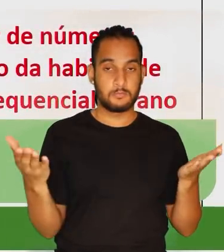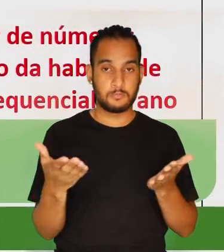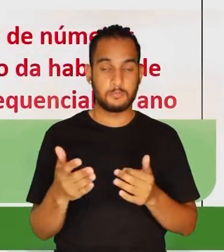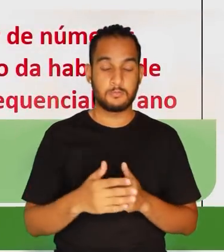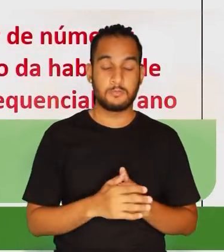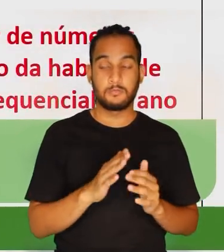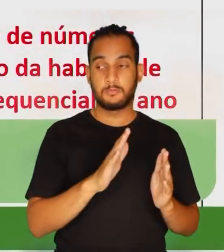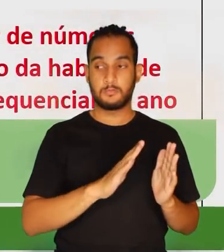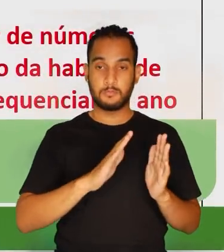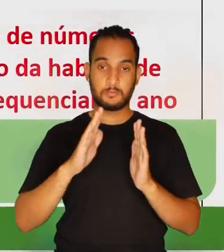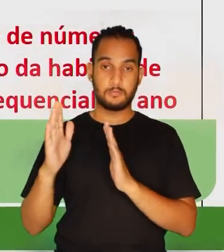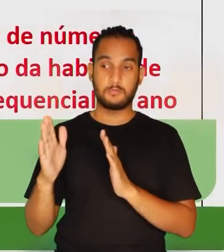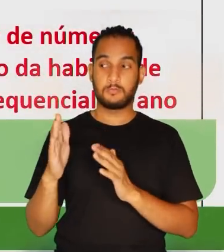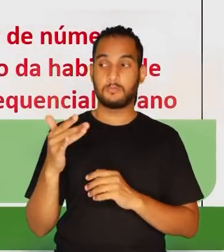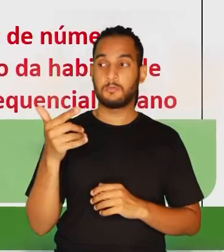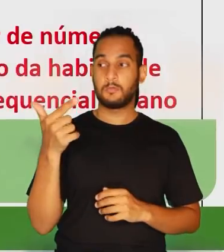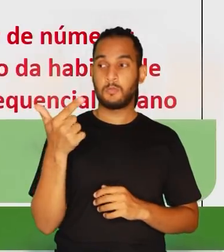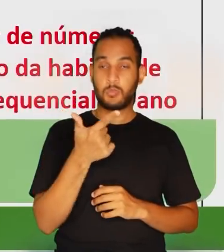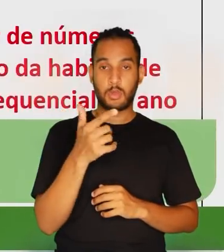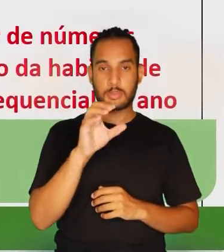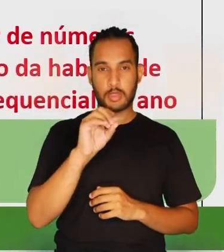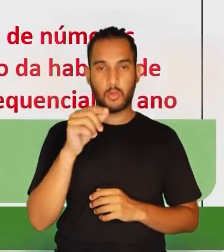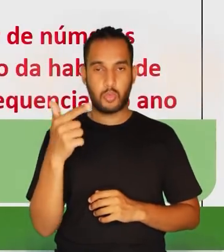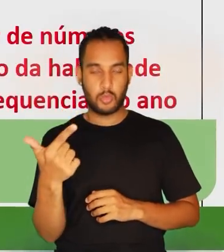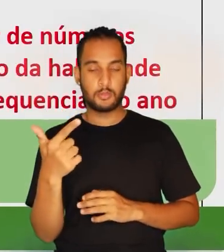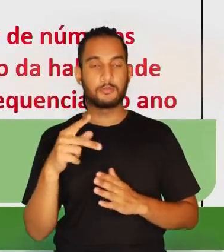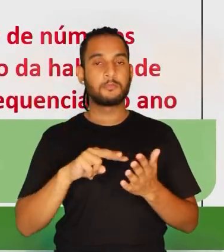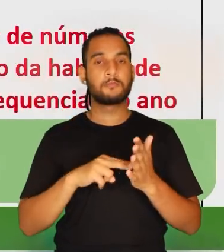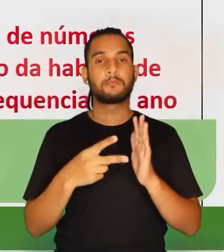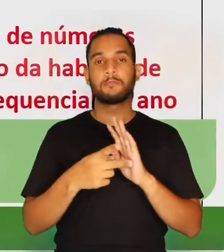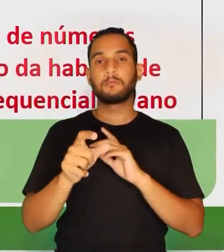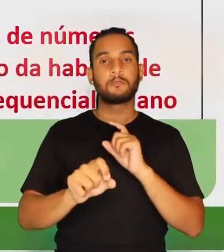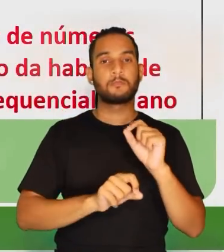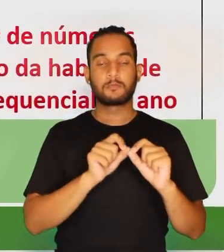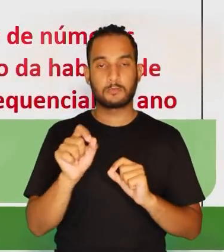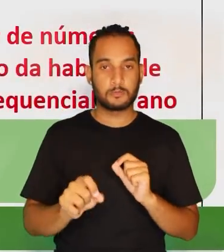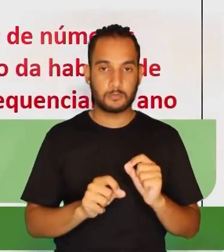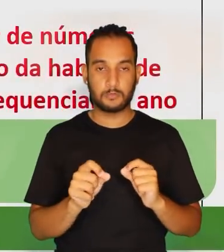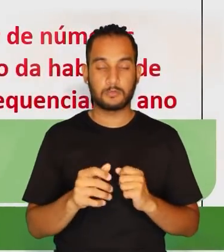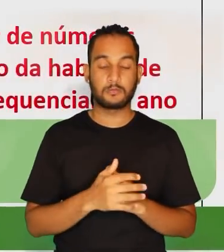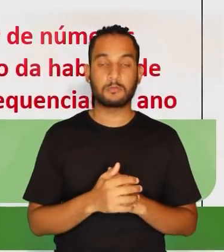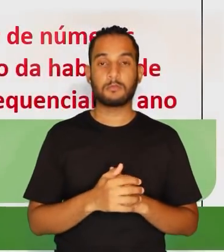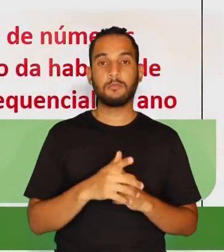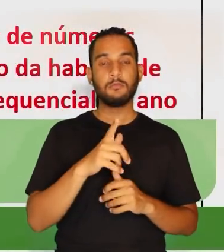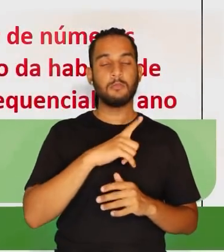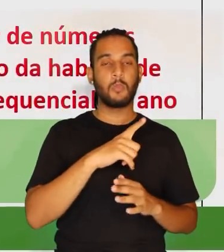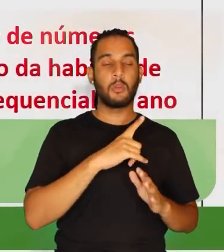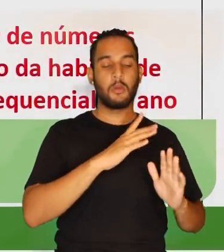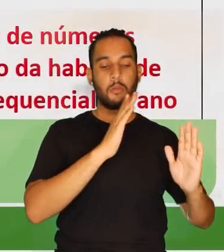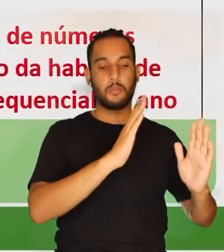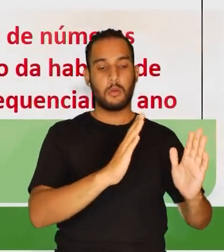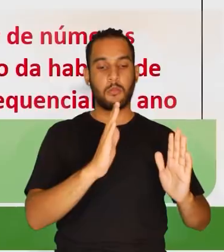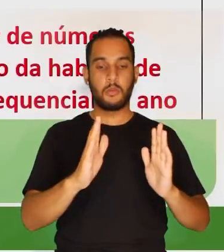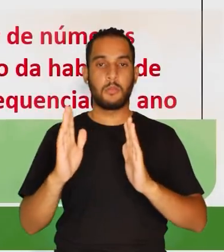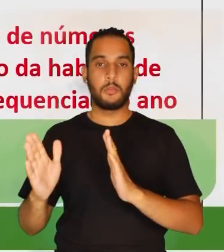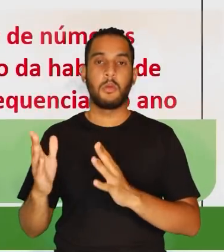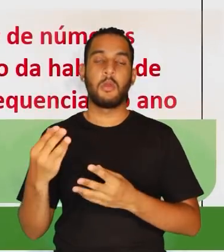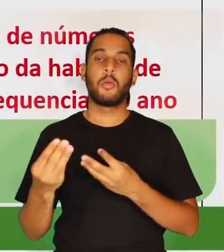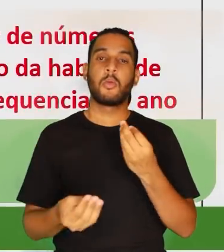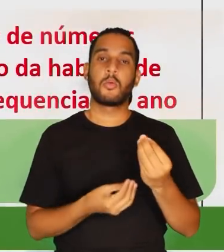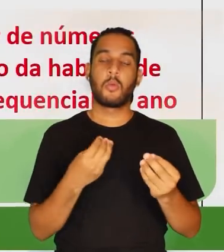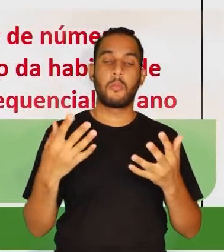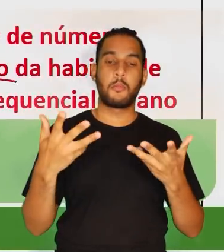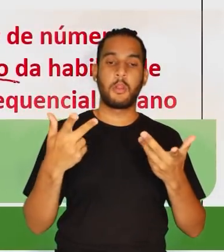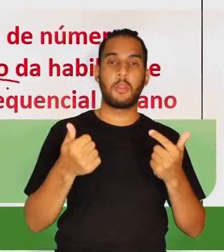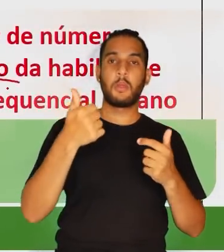ciências da natureza. Esse 2 aqui, nada mais é que simplesmente uma sequência,